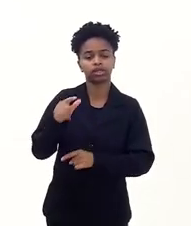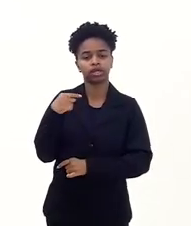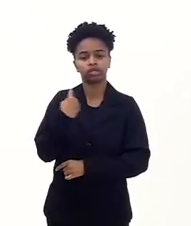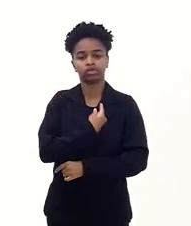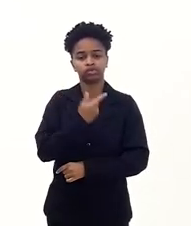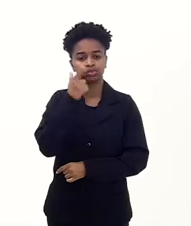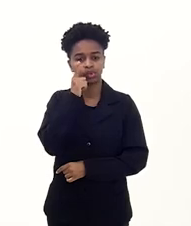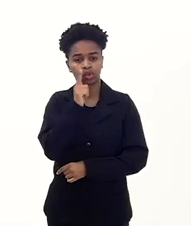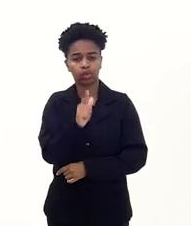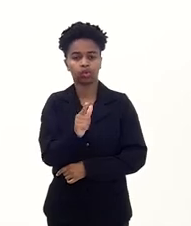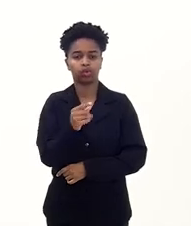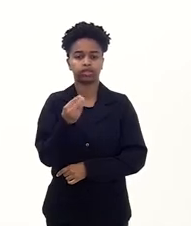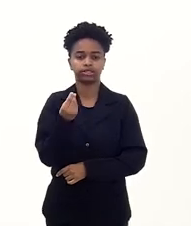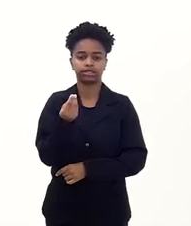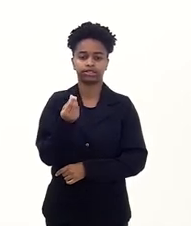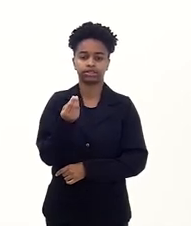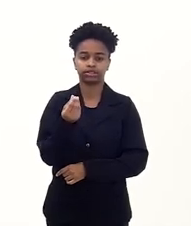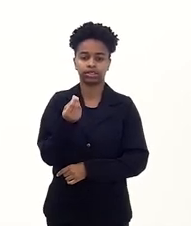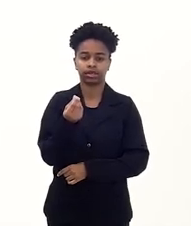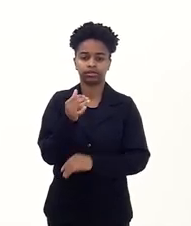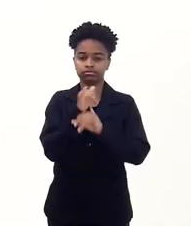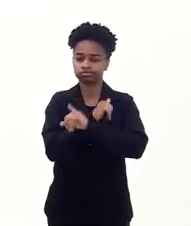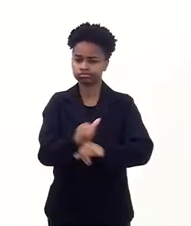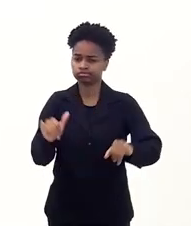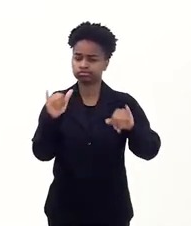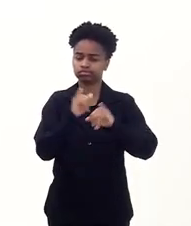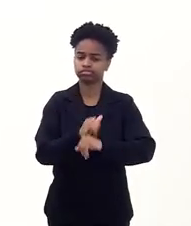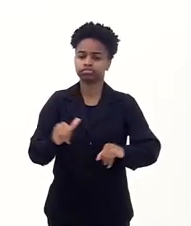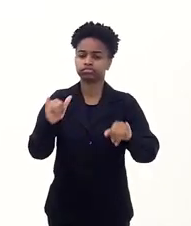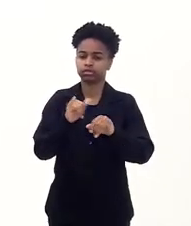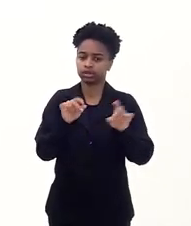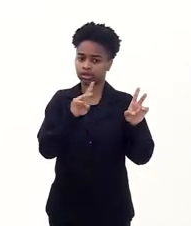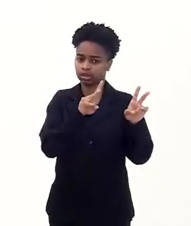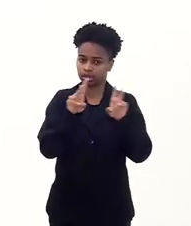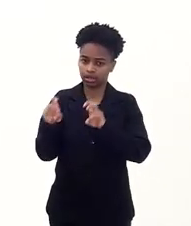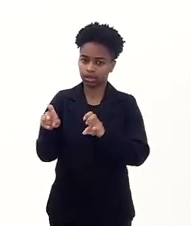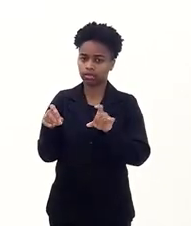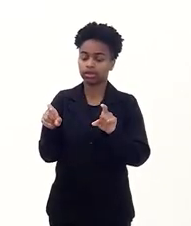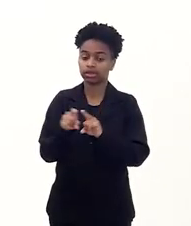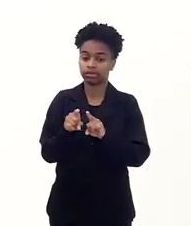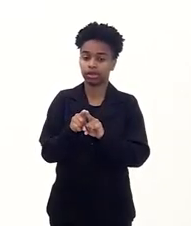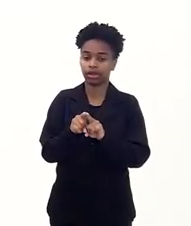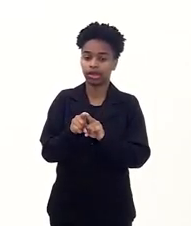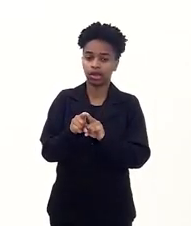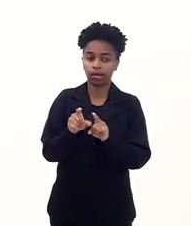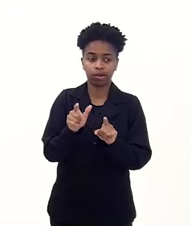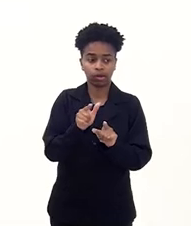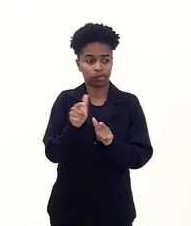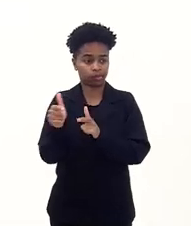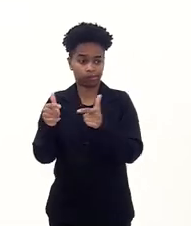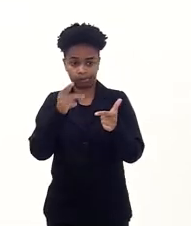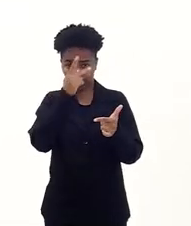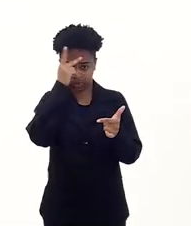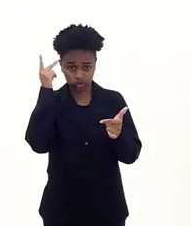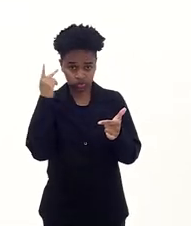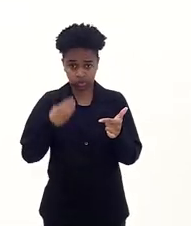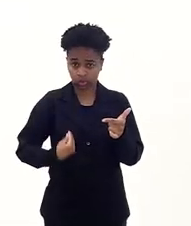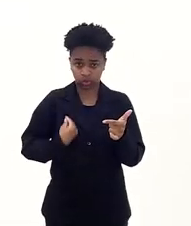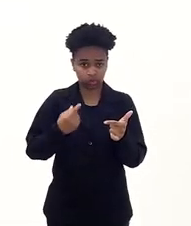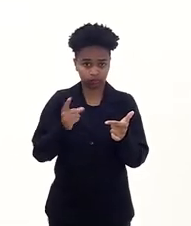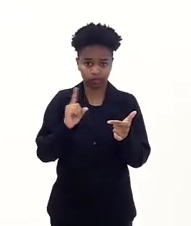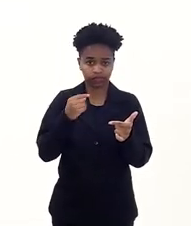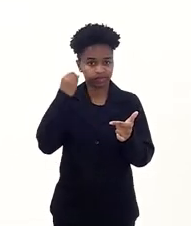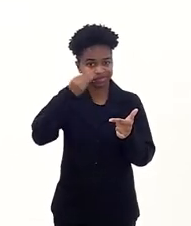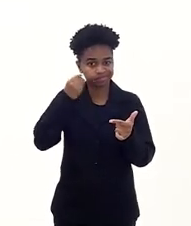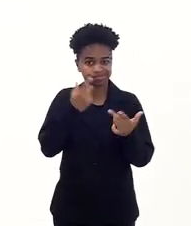consiga divulgar essas questões para que menos pessoas passem por essas